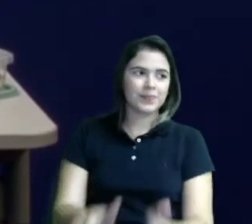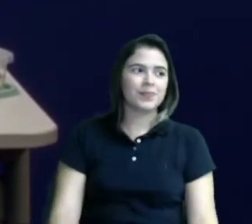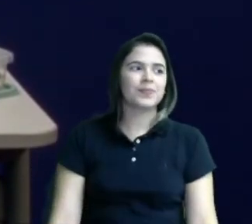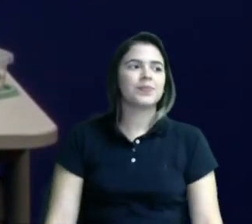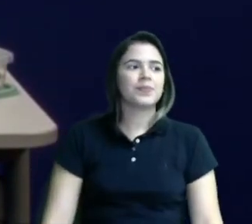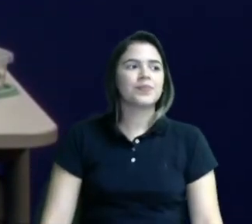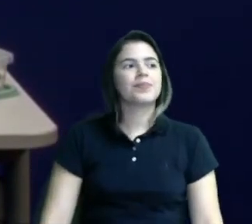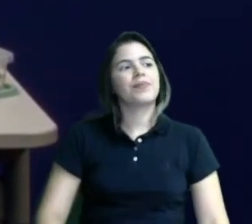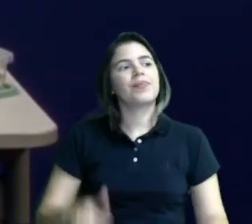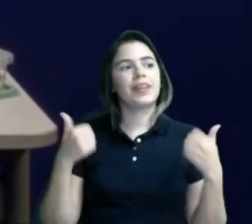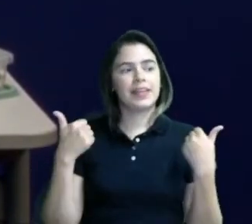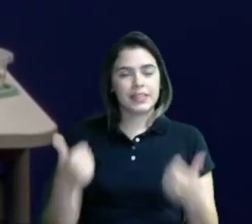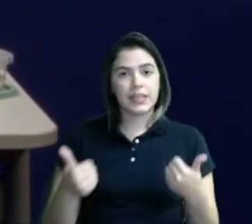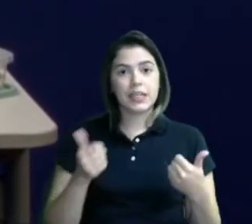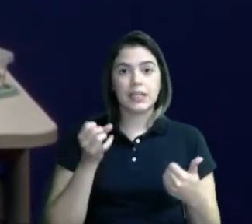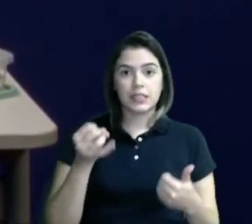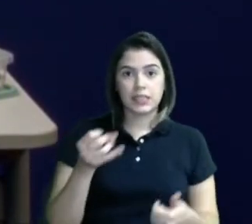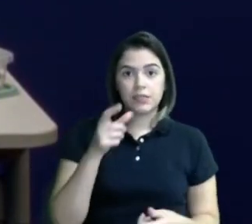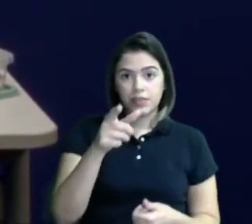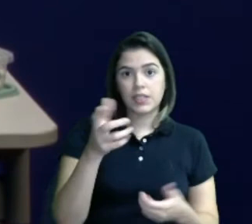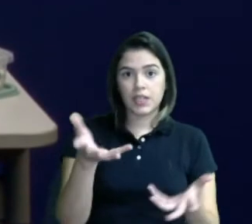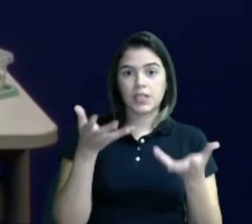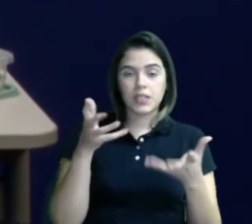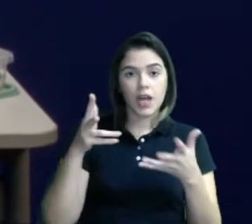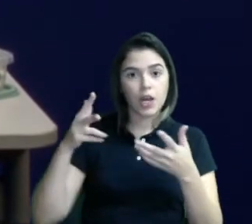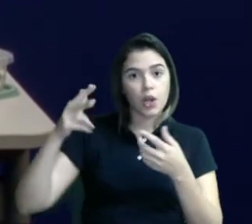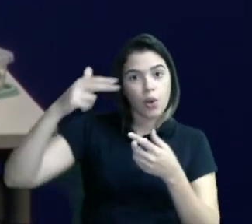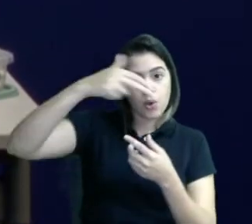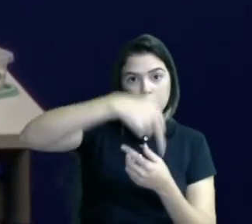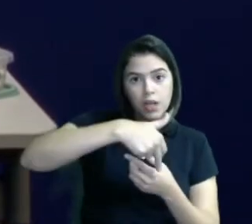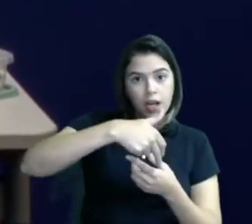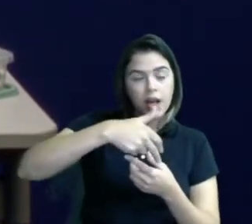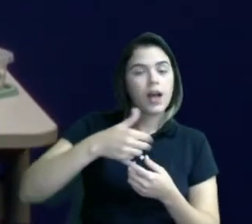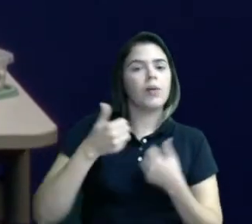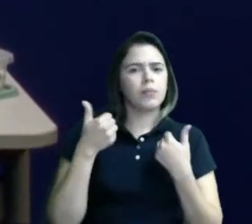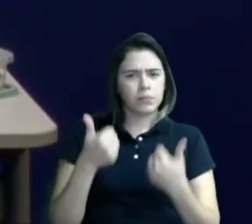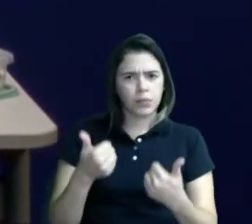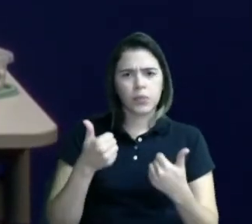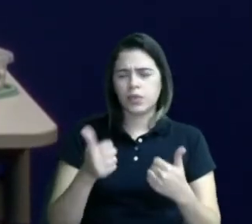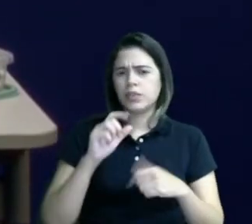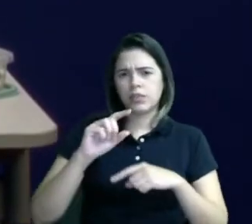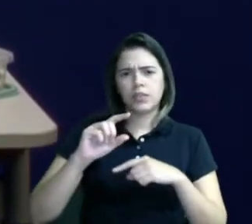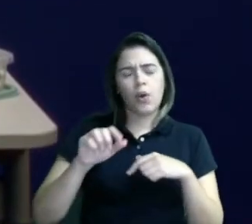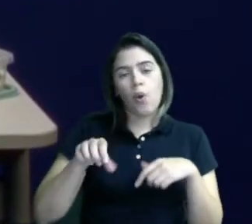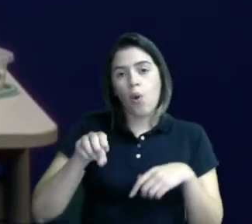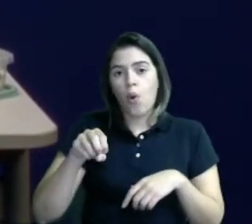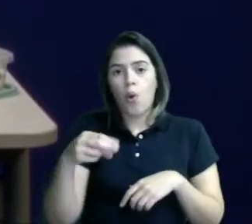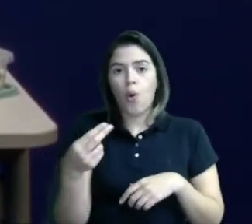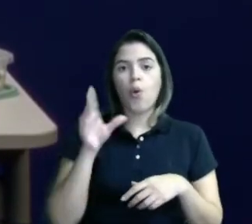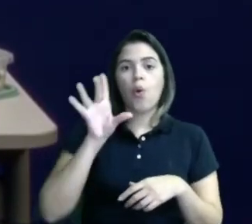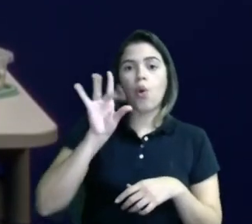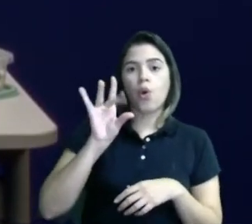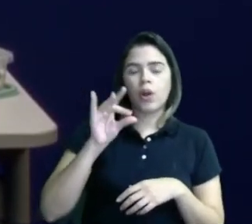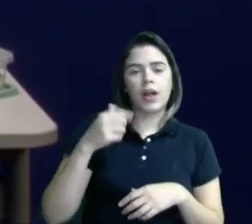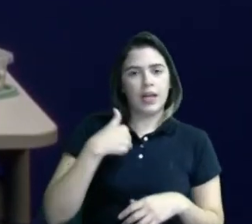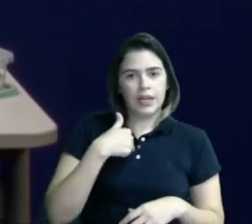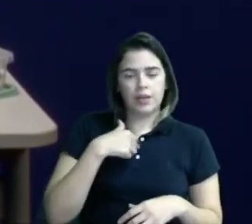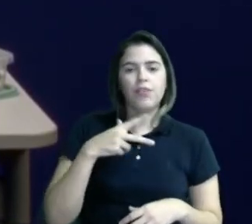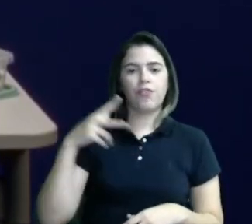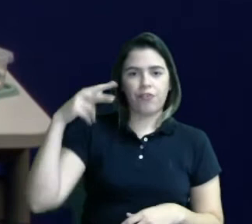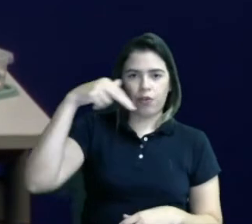Aí, se você quiser cortar, você corta. Se não, você passa uma colinha. Vamos lá. Eu vou cortar.